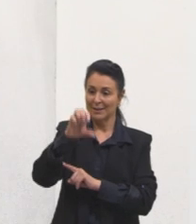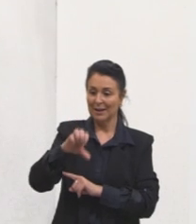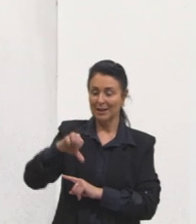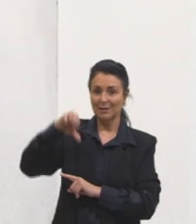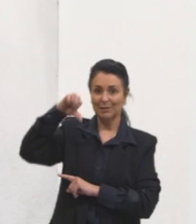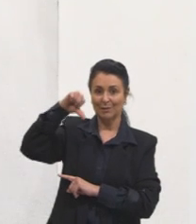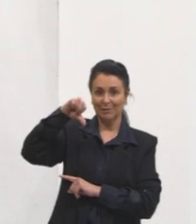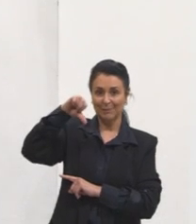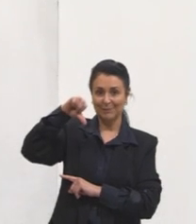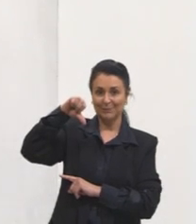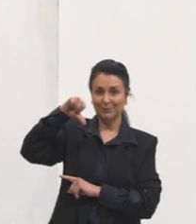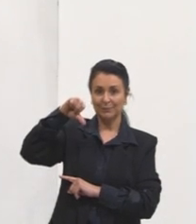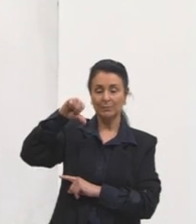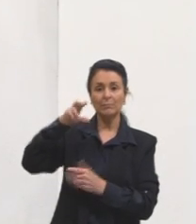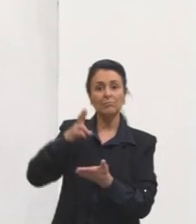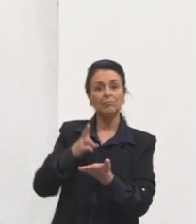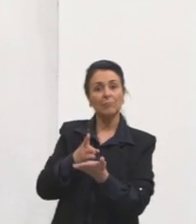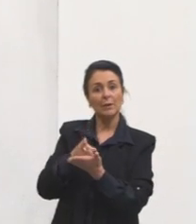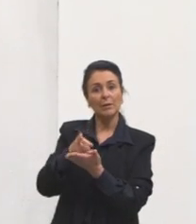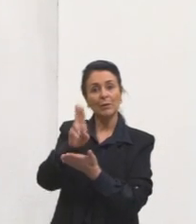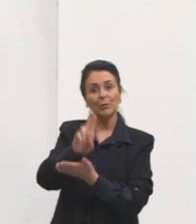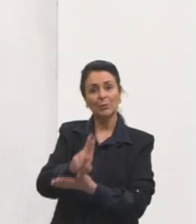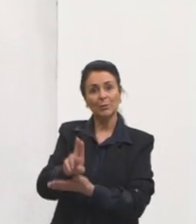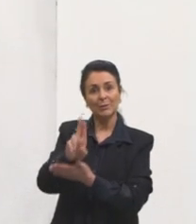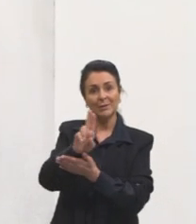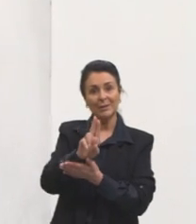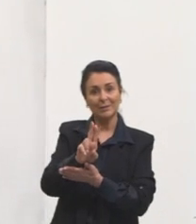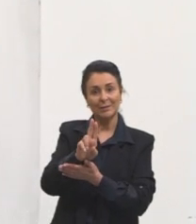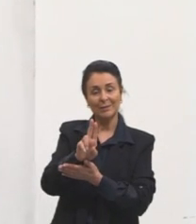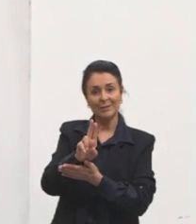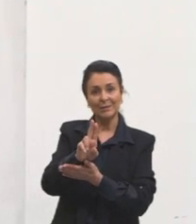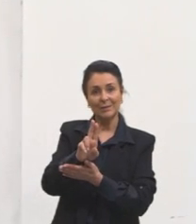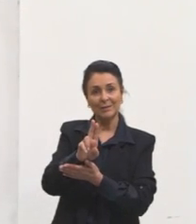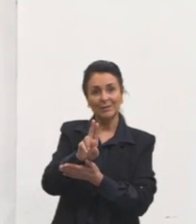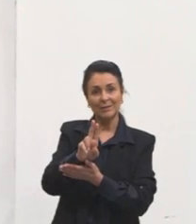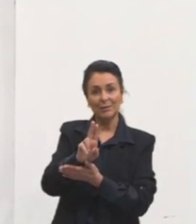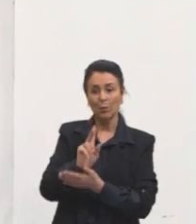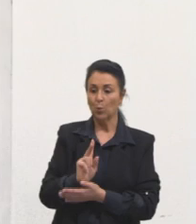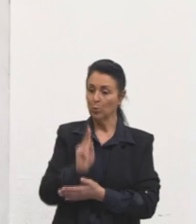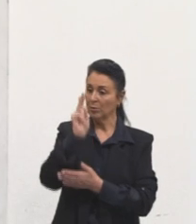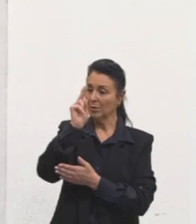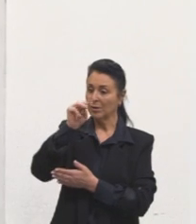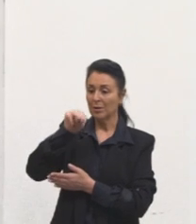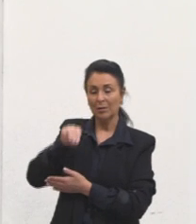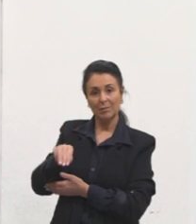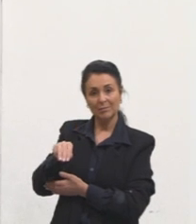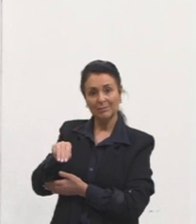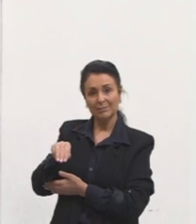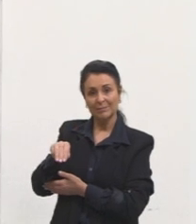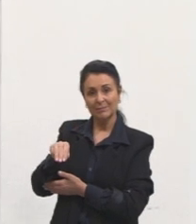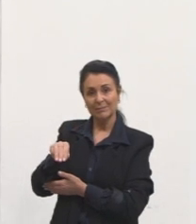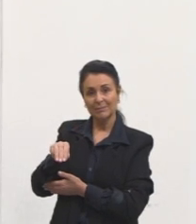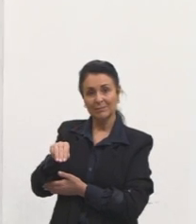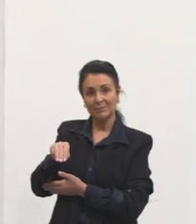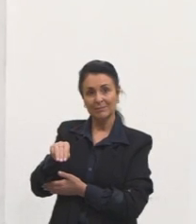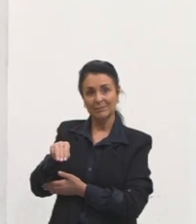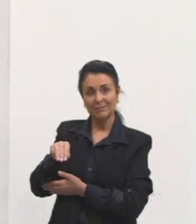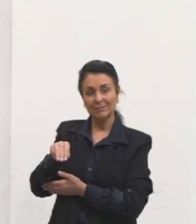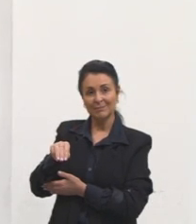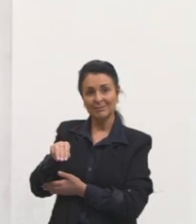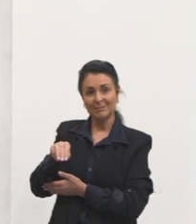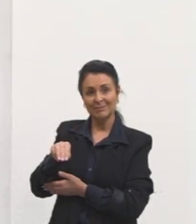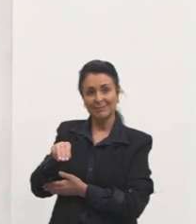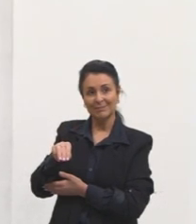9. E continua usando aqui o quilômetro, K, M. Tá.